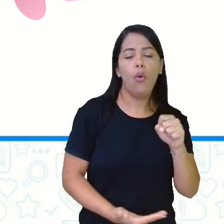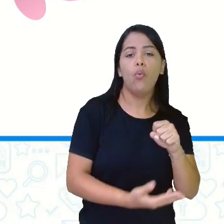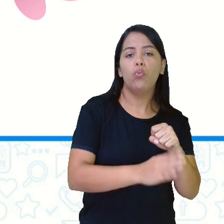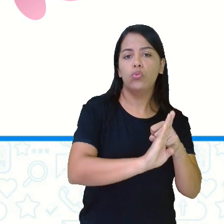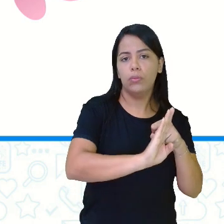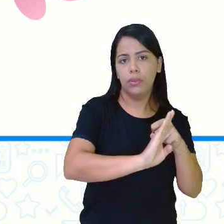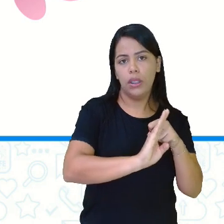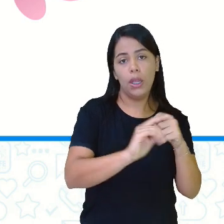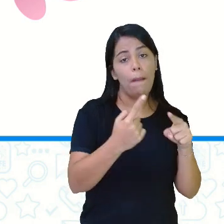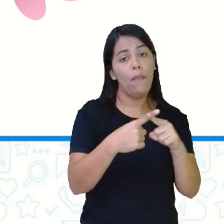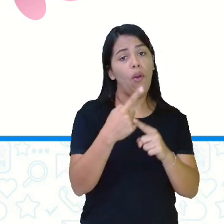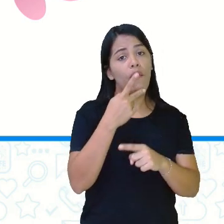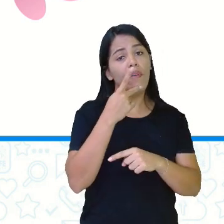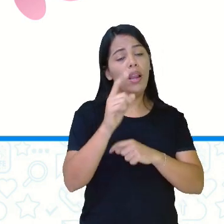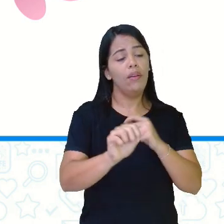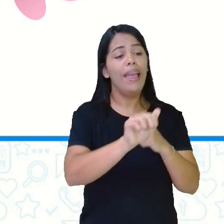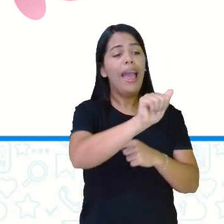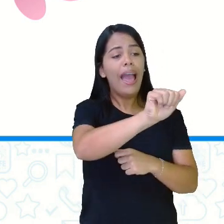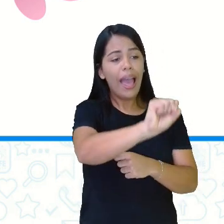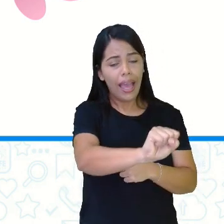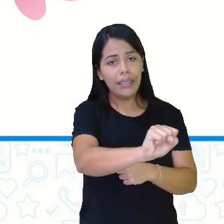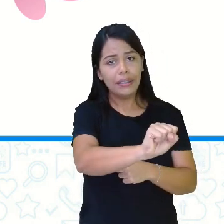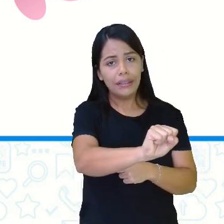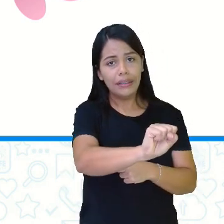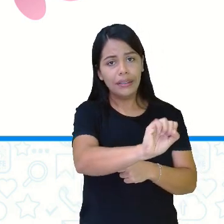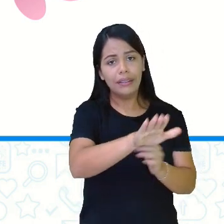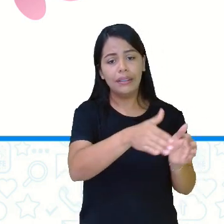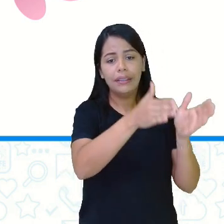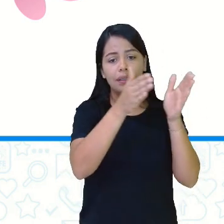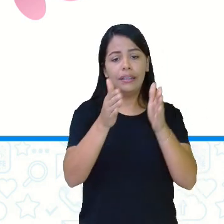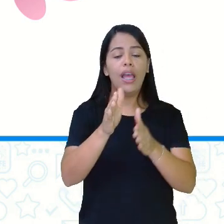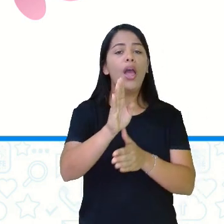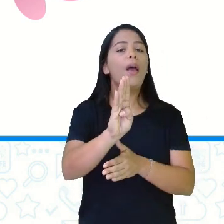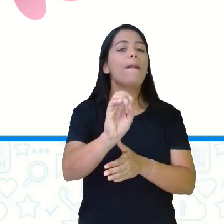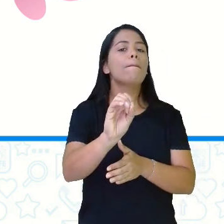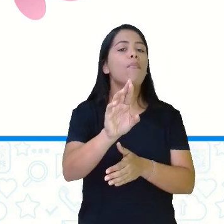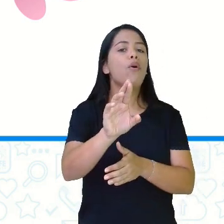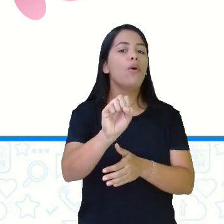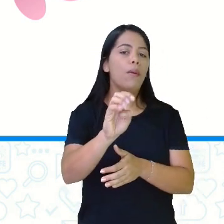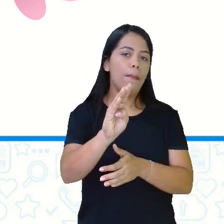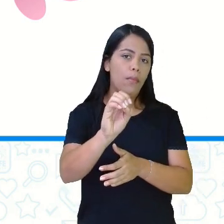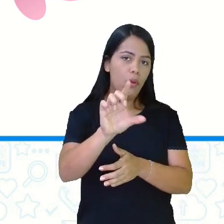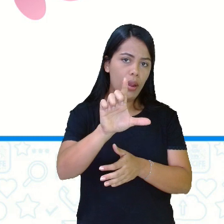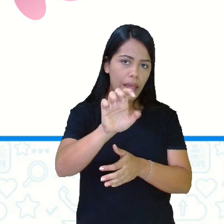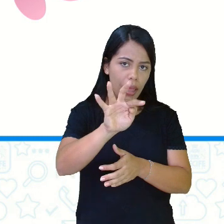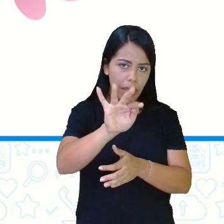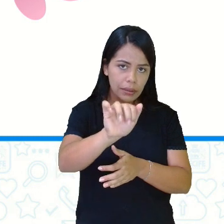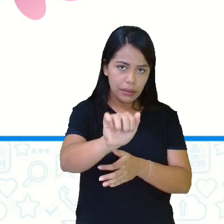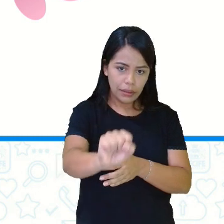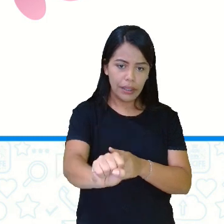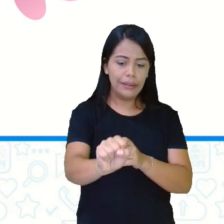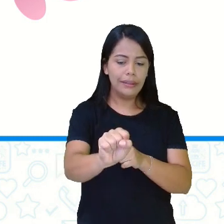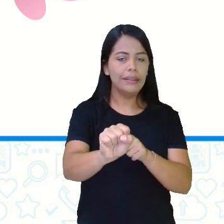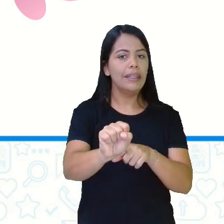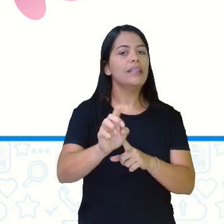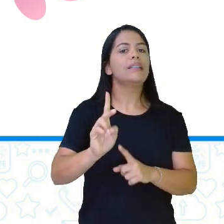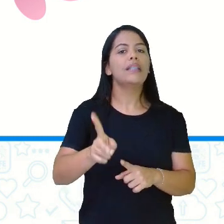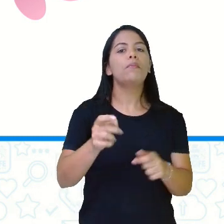borboletas, não é? Não disse a borboleta, eu disse as, tá? Então, o artigo as, tá?